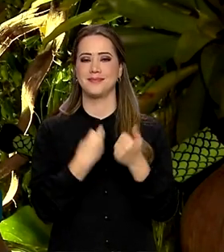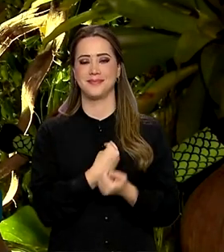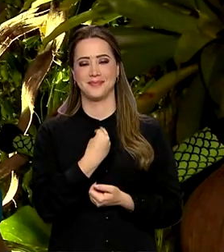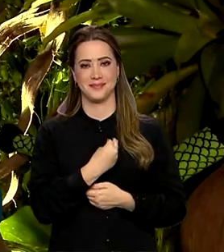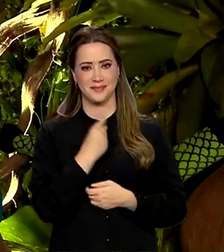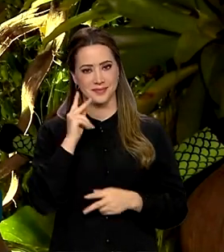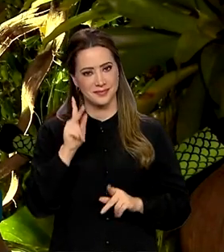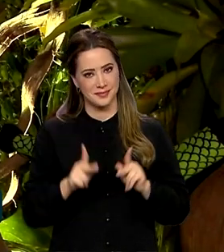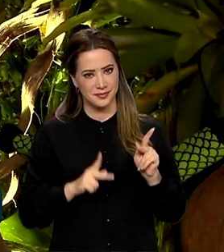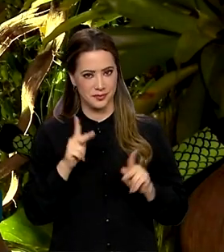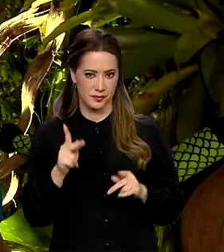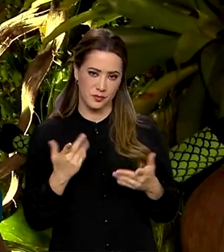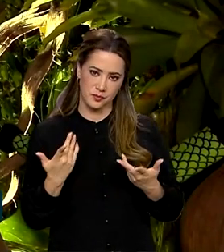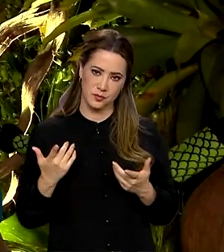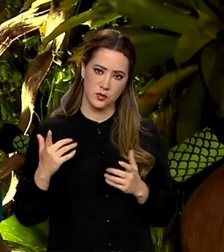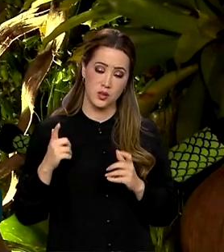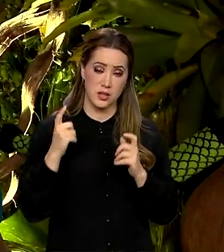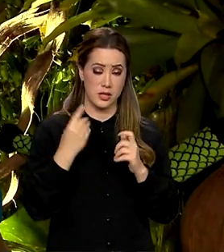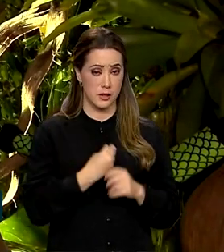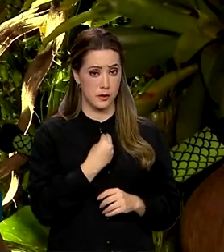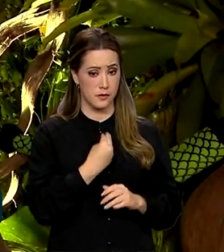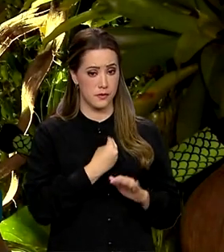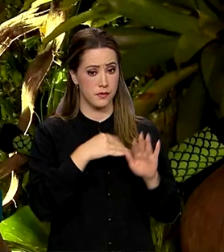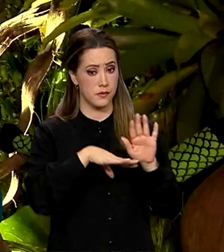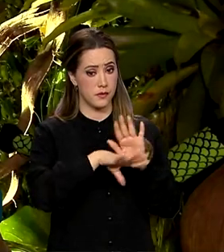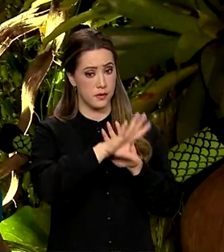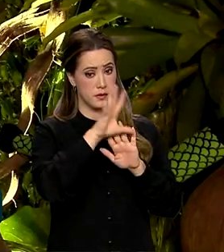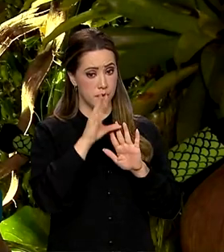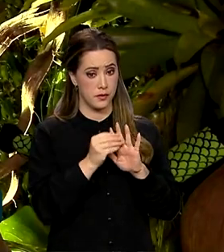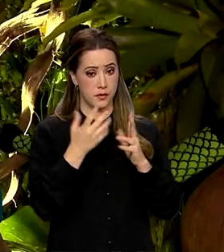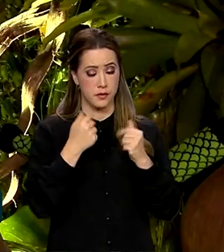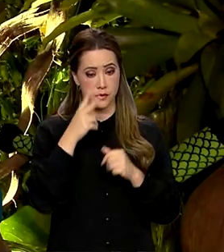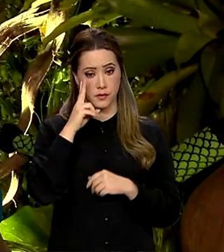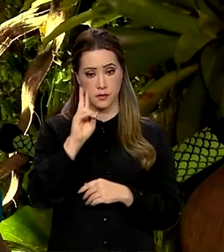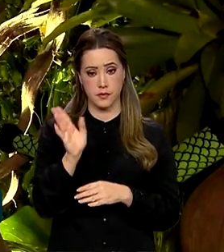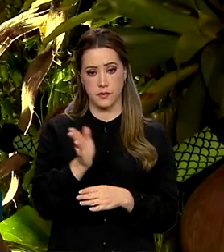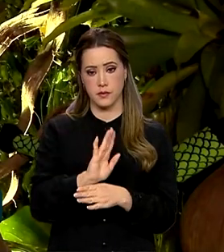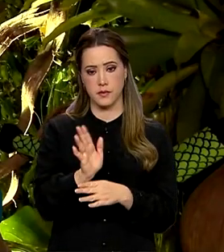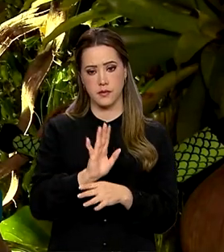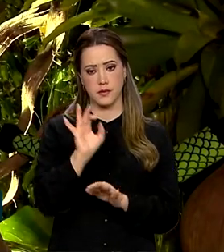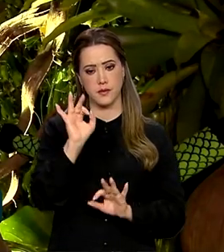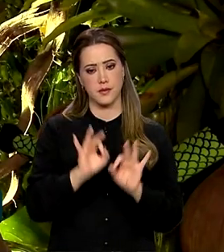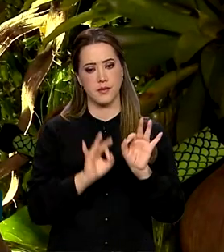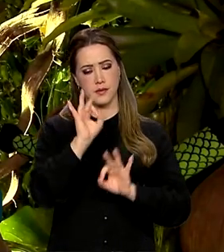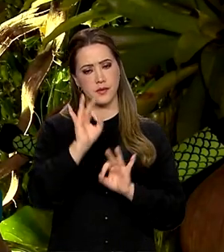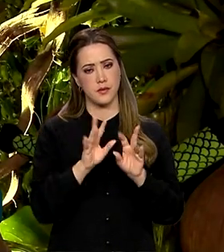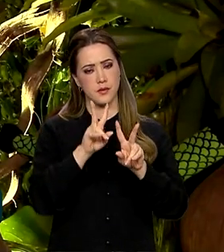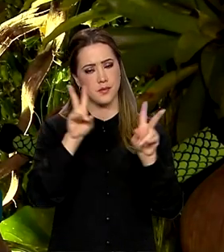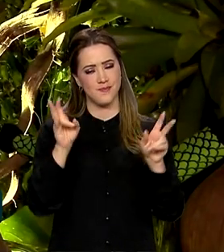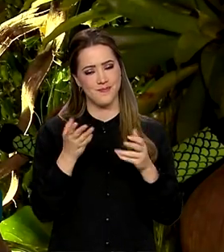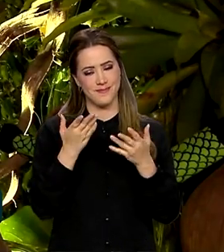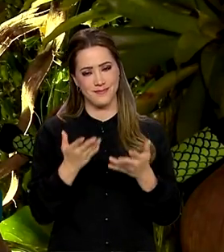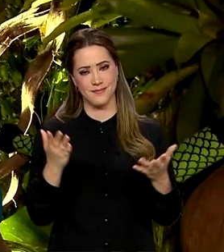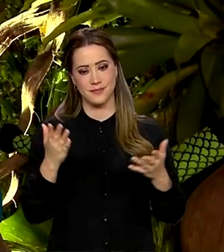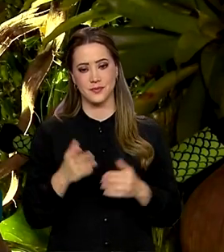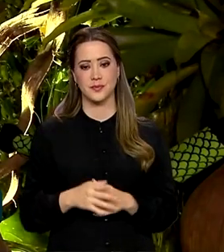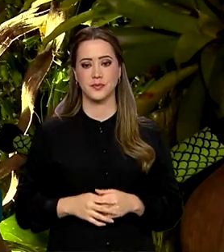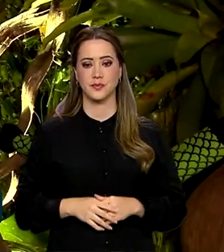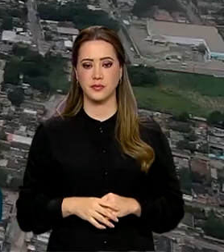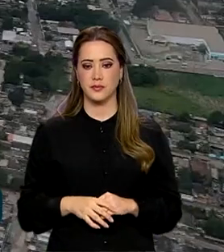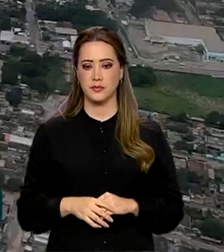população dos amazônidas. Vamos assistir, então, uma reportagem que eu preparei sobre esse primeiro dia.